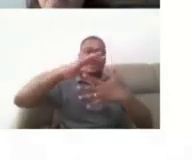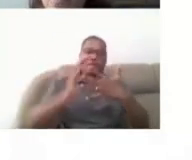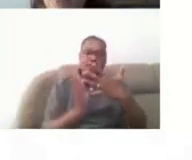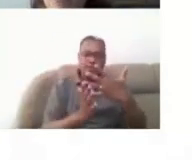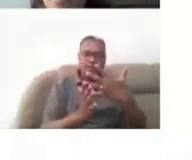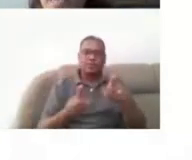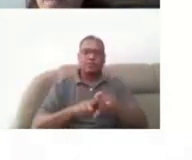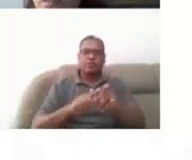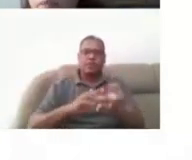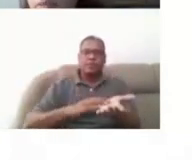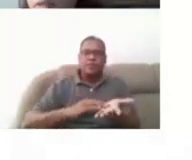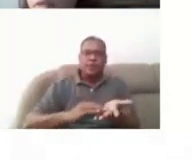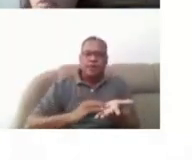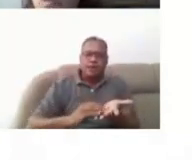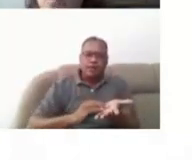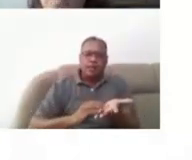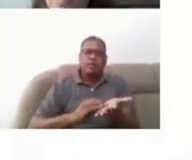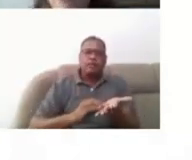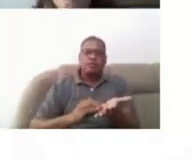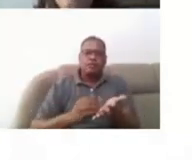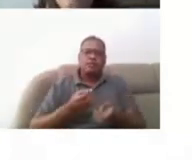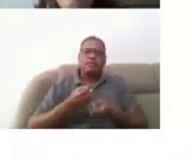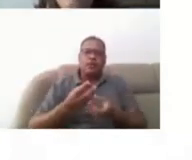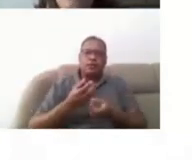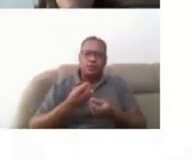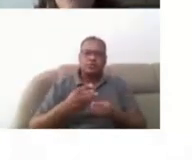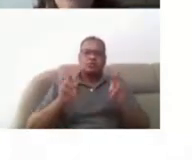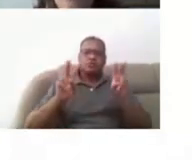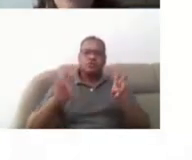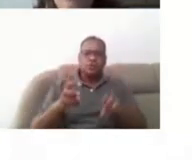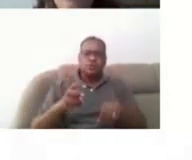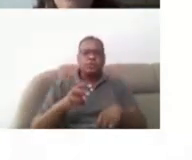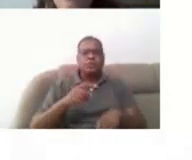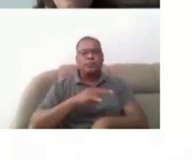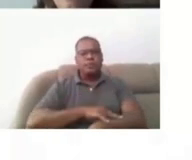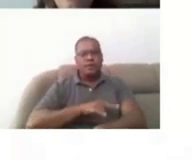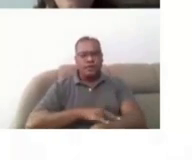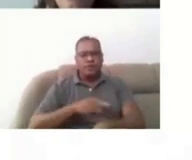né? Informando sobre o banheiro e a sala dos professores.